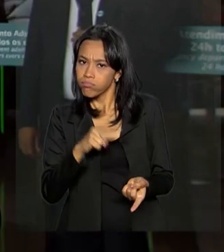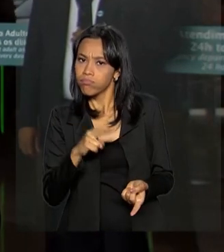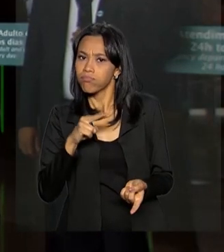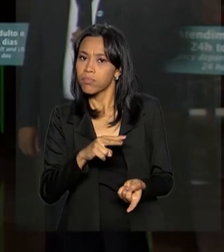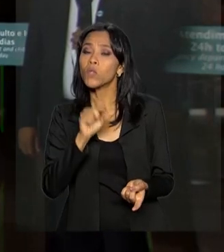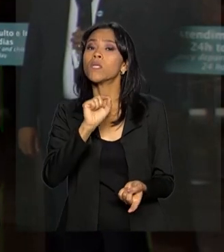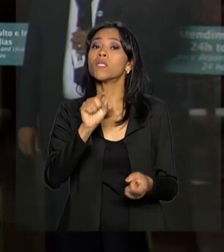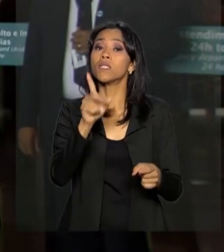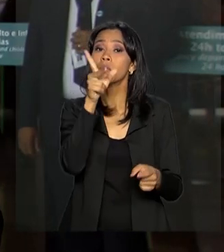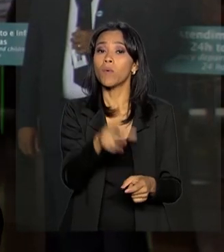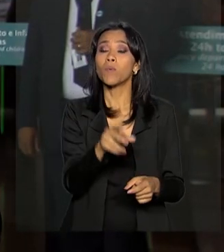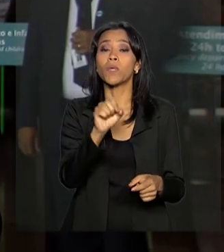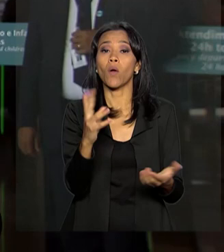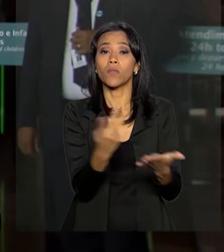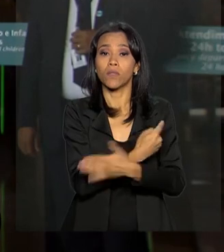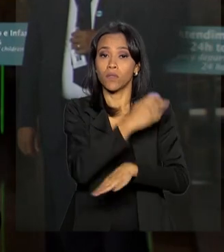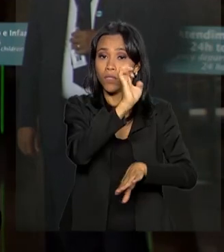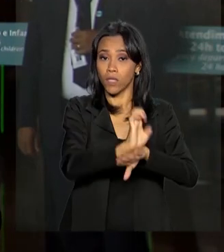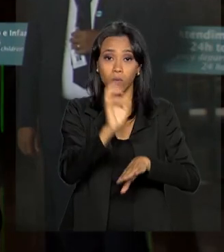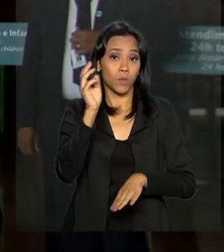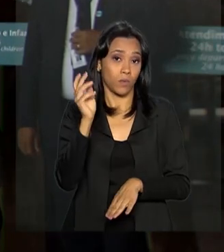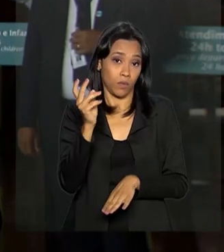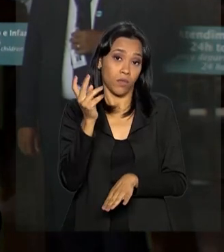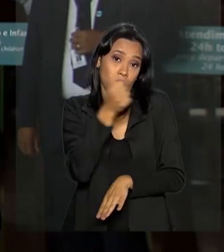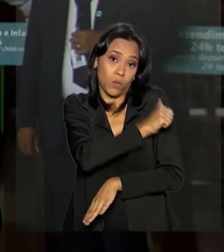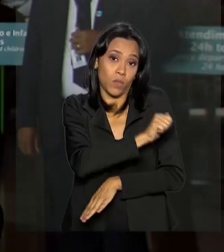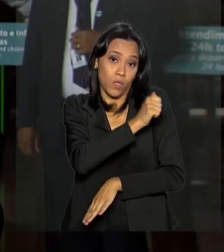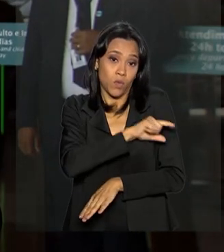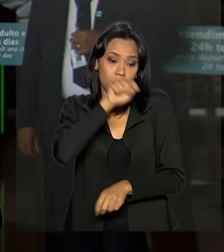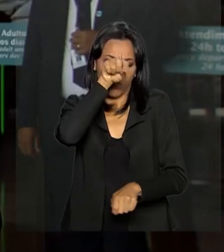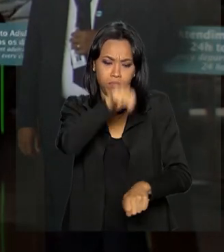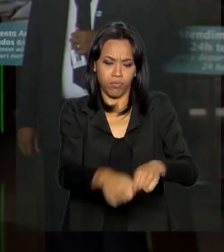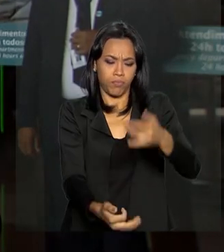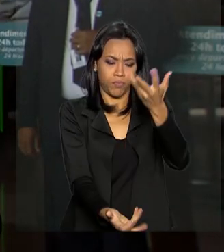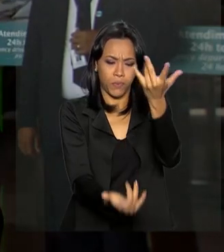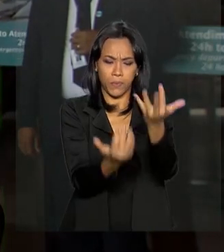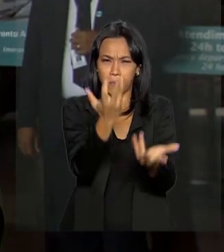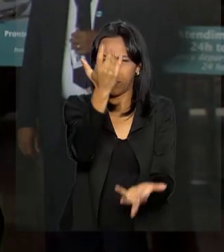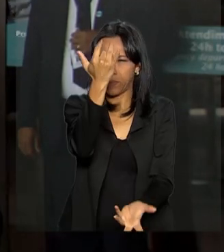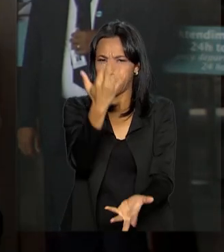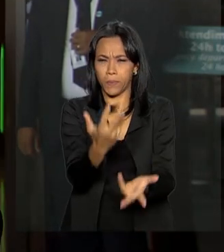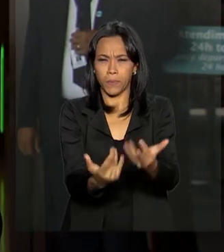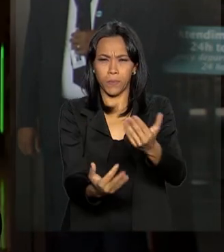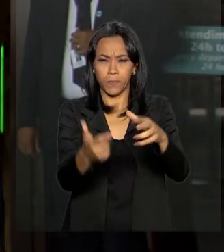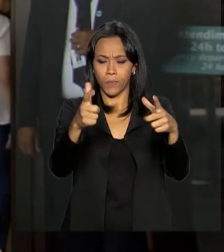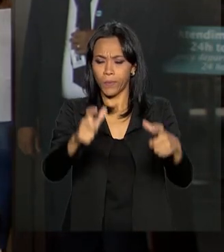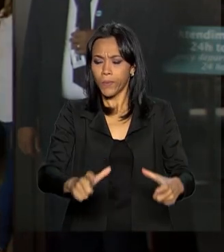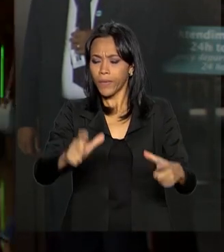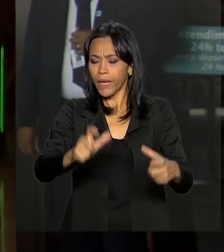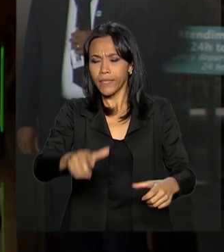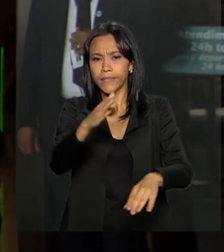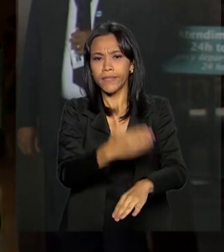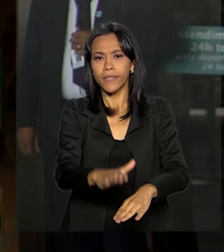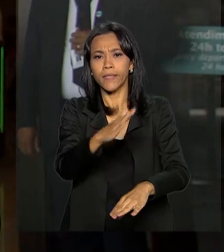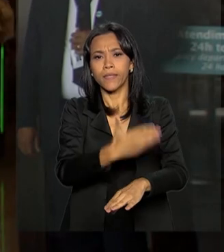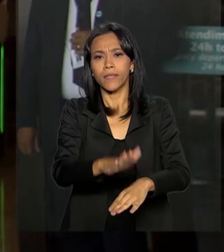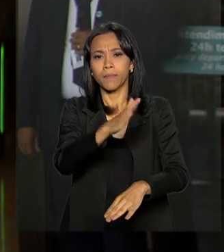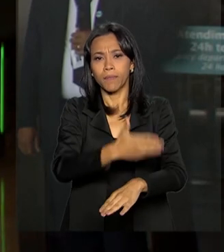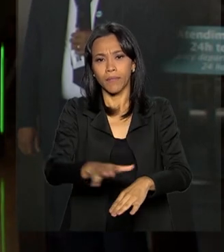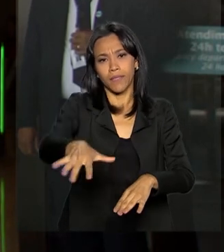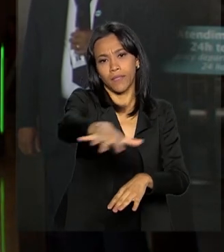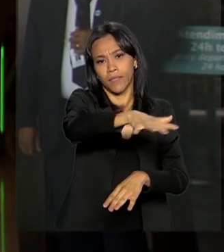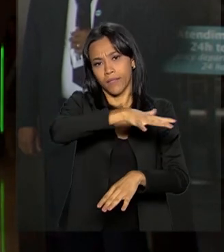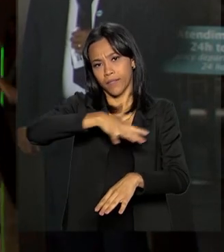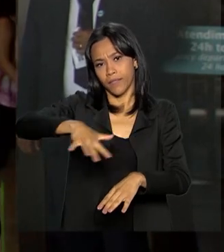situação no Rio de Janeiro, onde um incêndio acabou tomando conta do centro de treinamento do